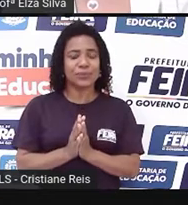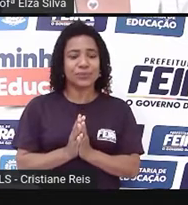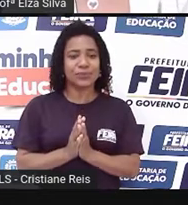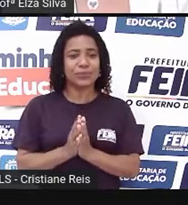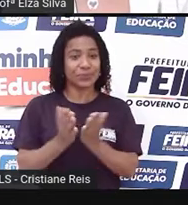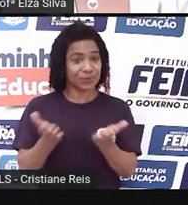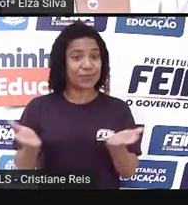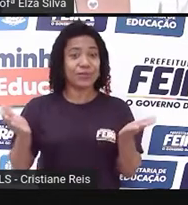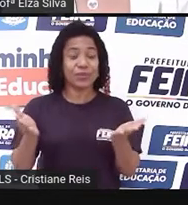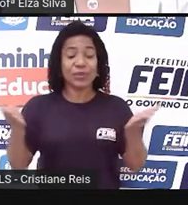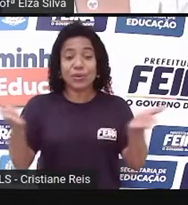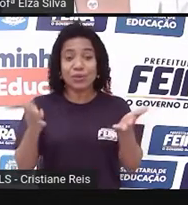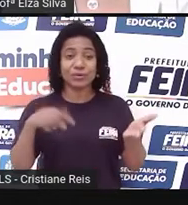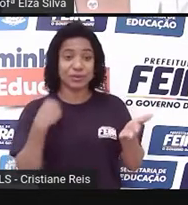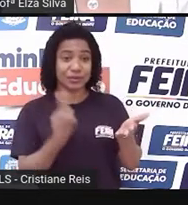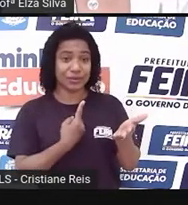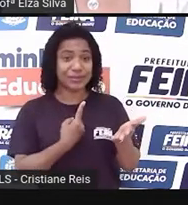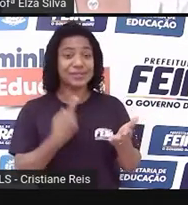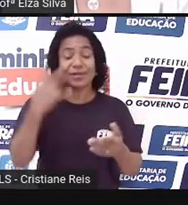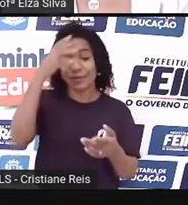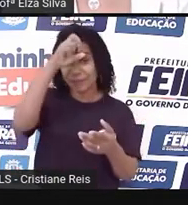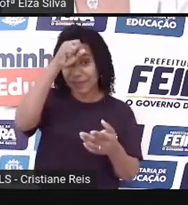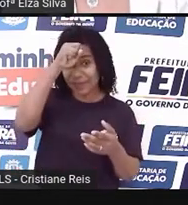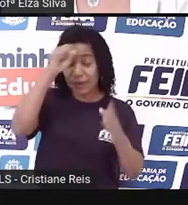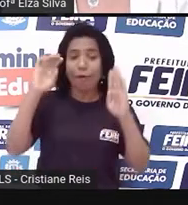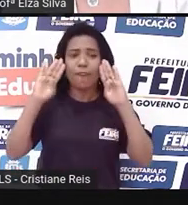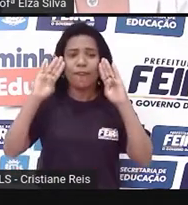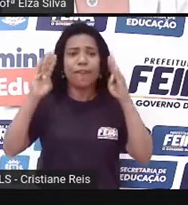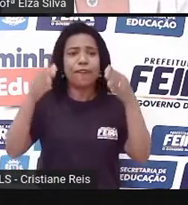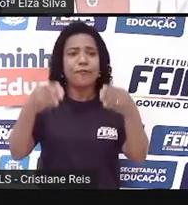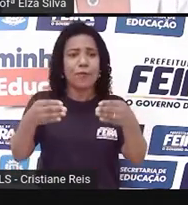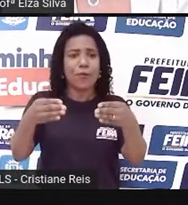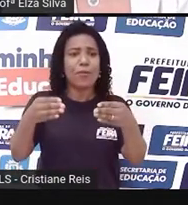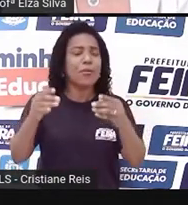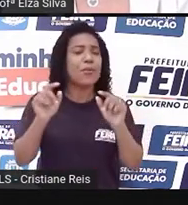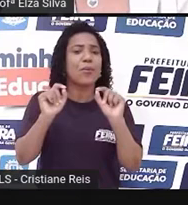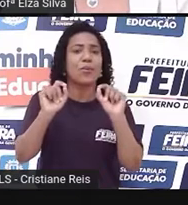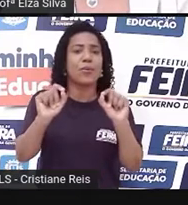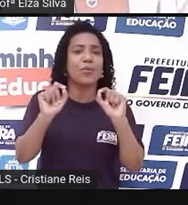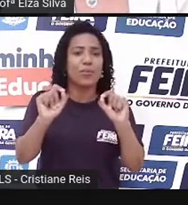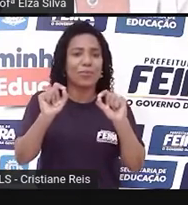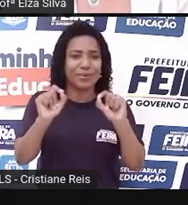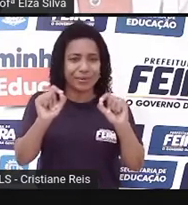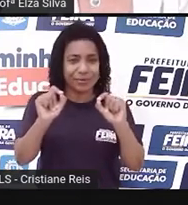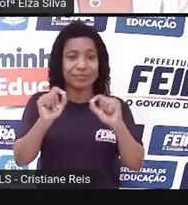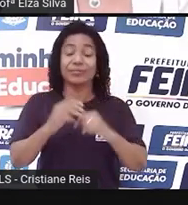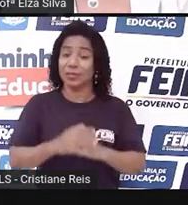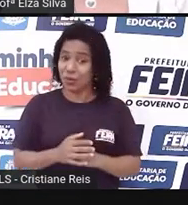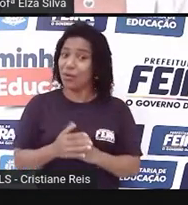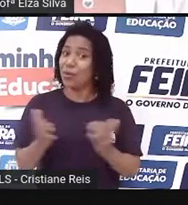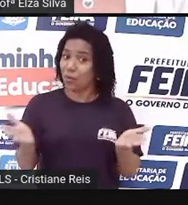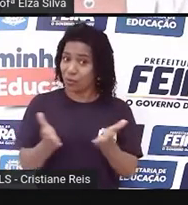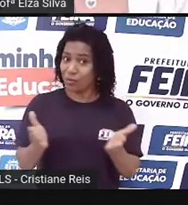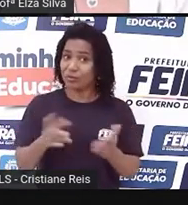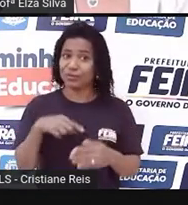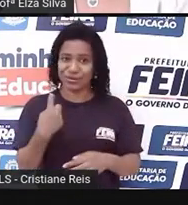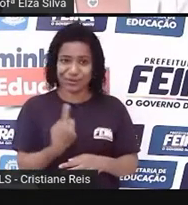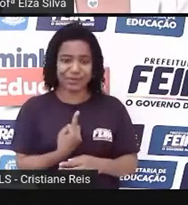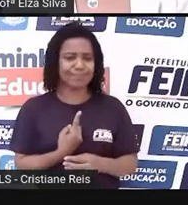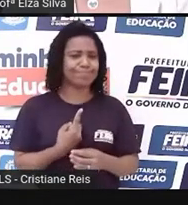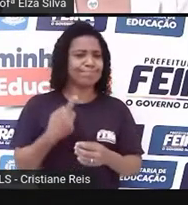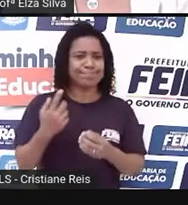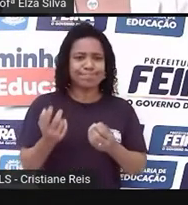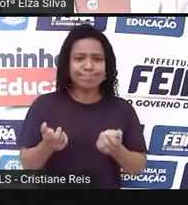O que nós vamos aprender hoje? Qual vai ser o foco de nossa aula? Nós vamos formular hipóteses sobre o gênero